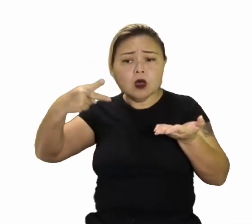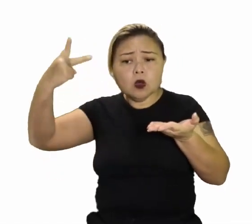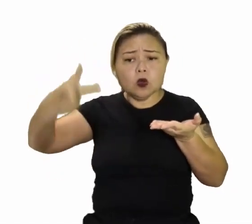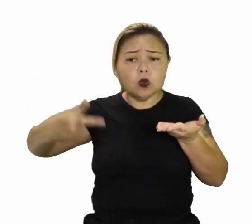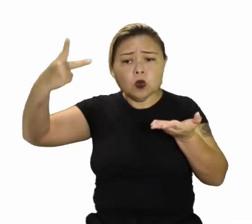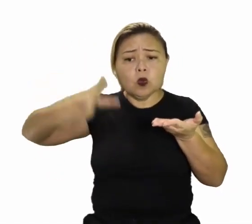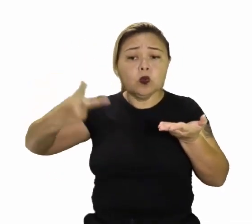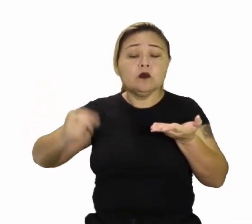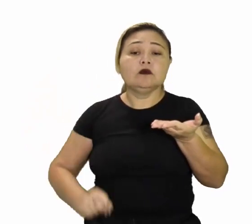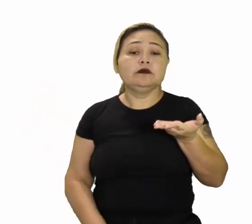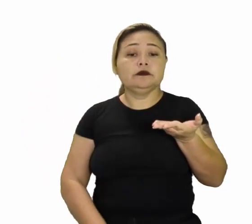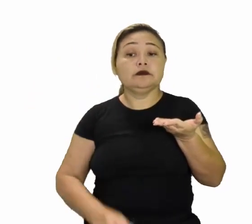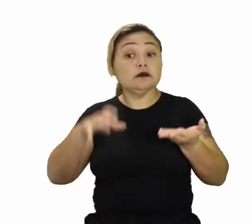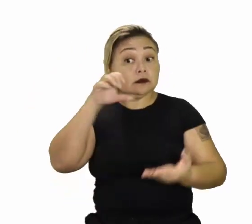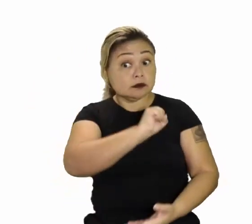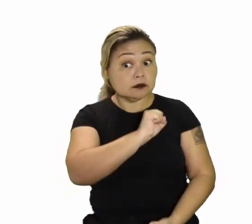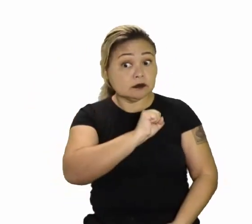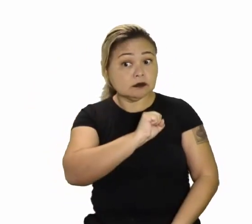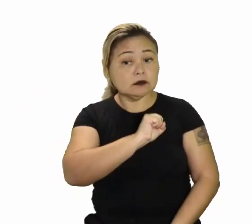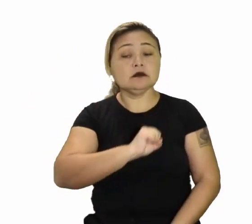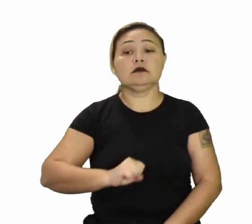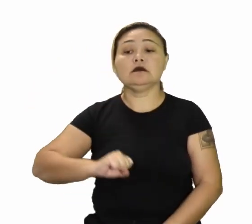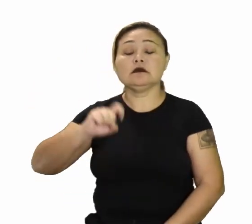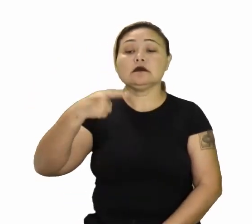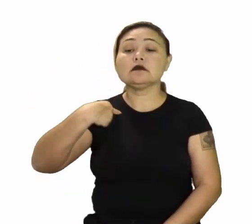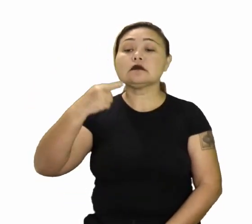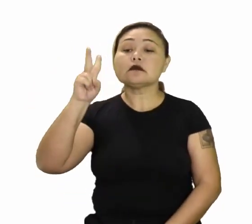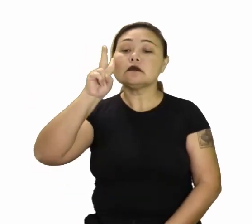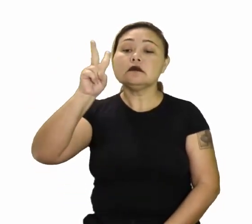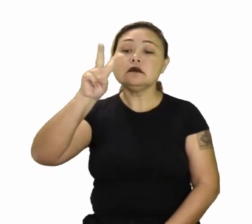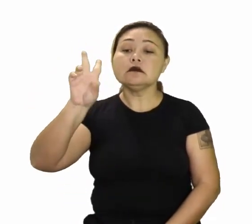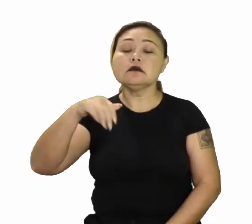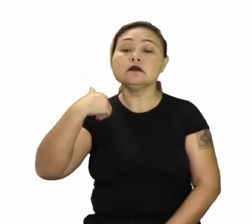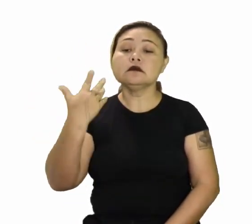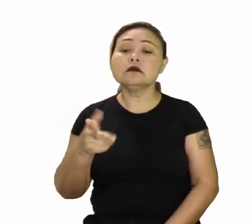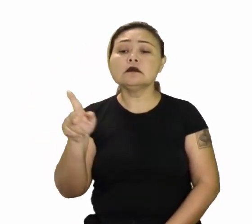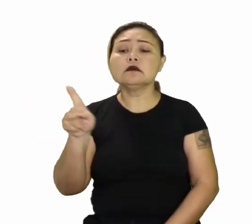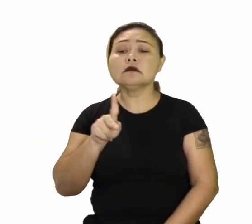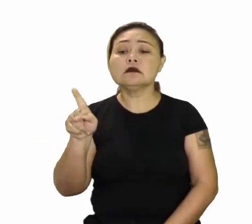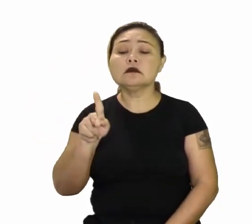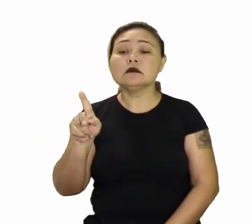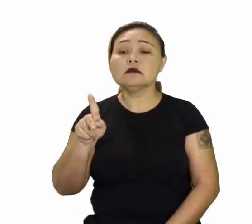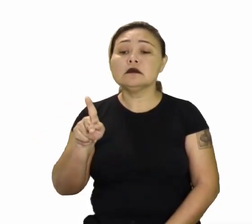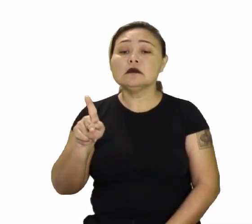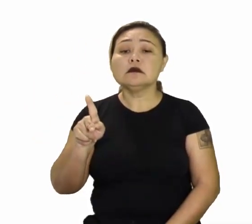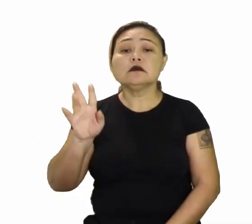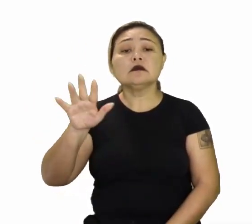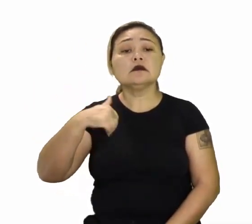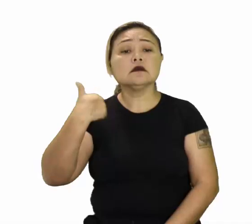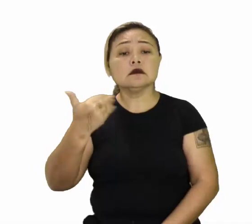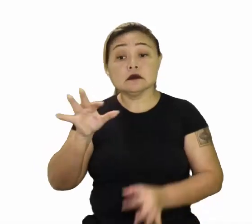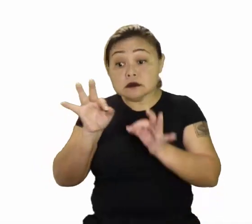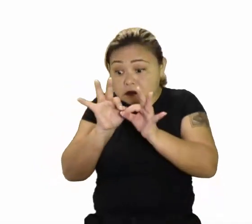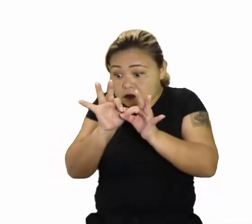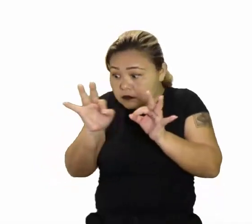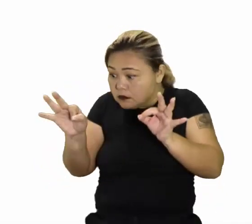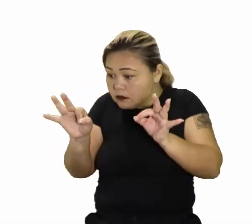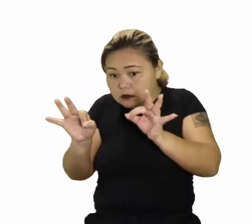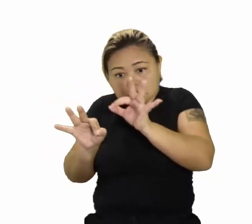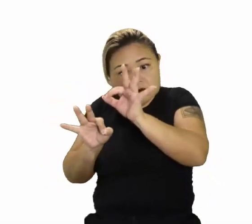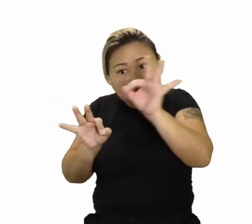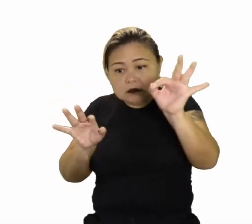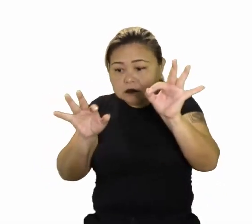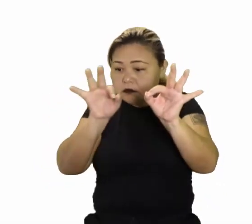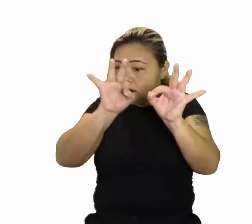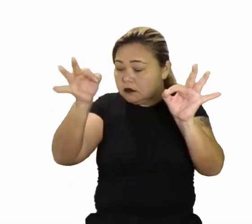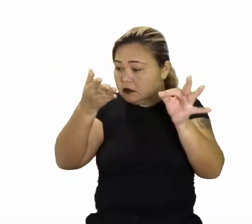rapidamente. Lembra, pessoal? Quando eu falei assim, professor, o distanciamento